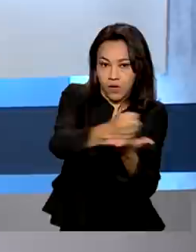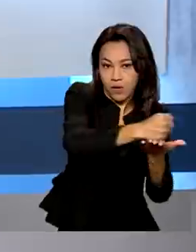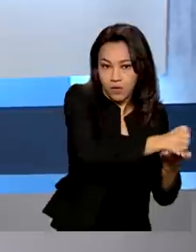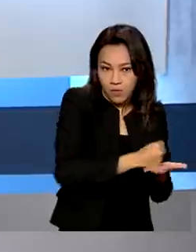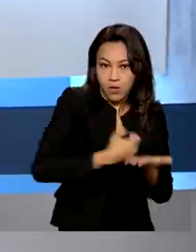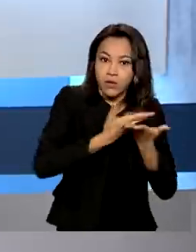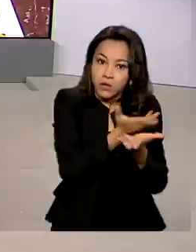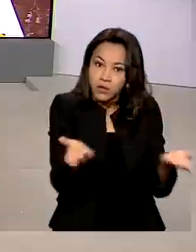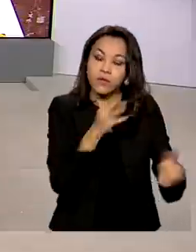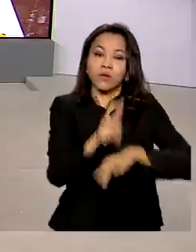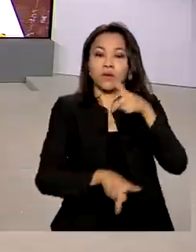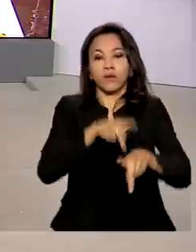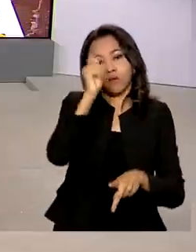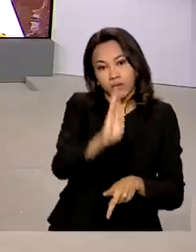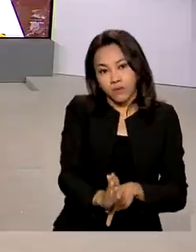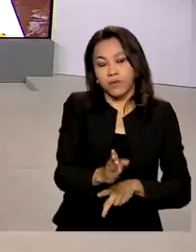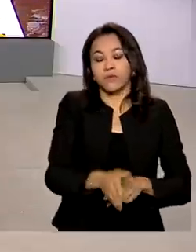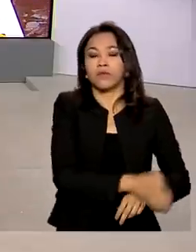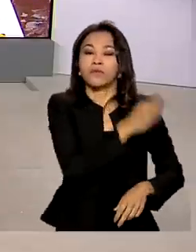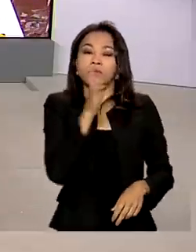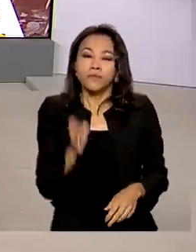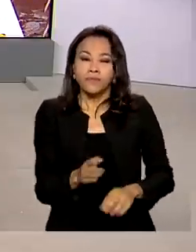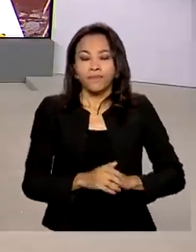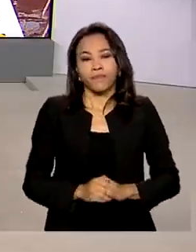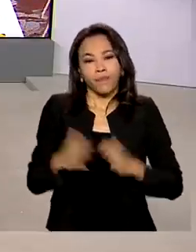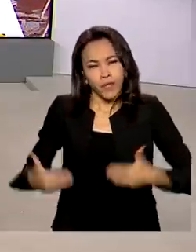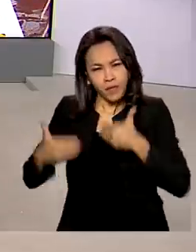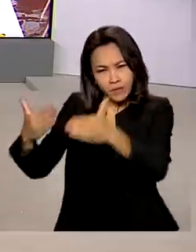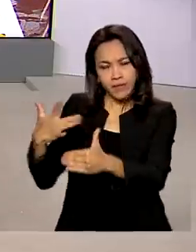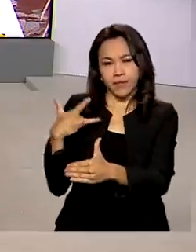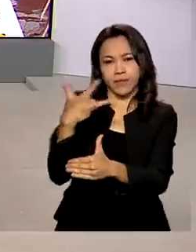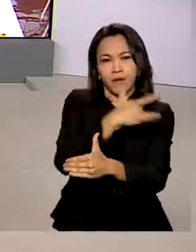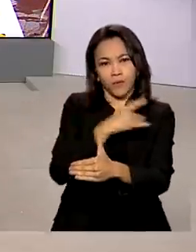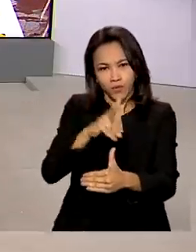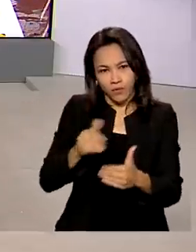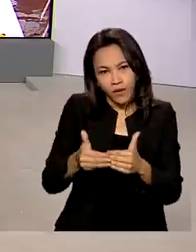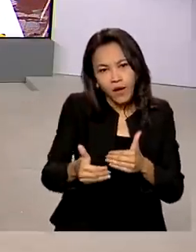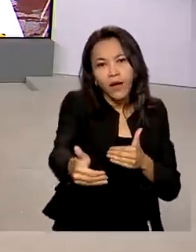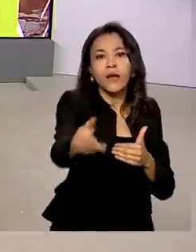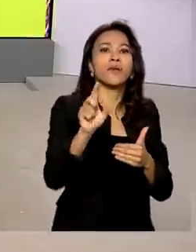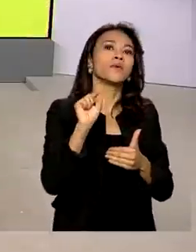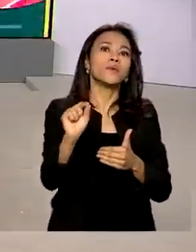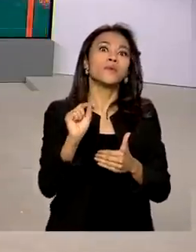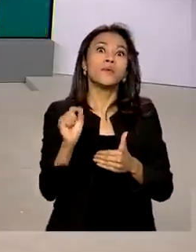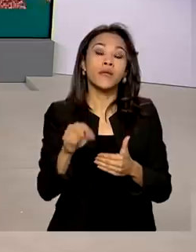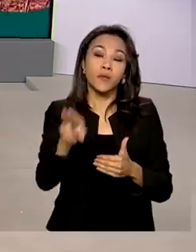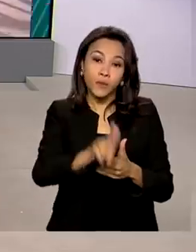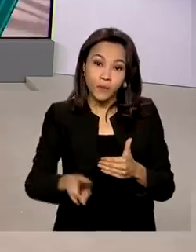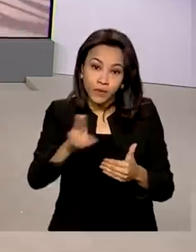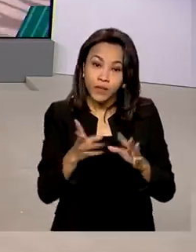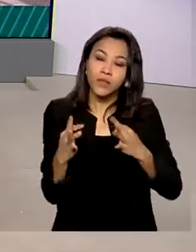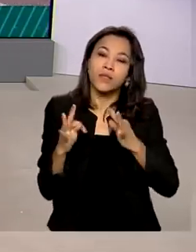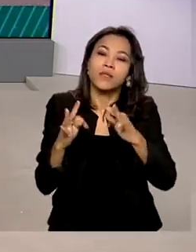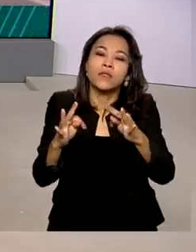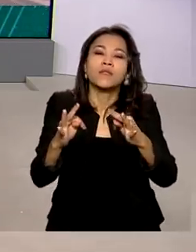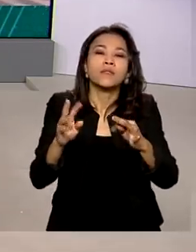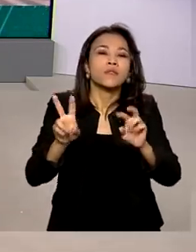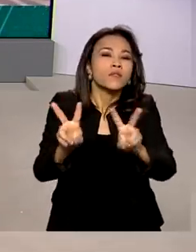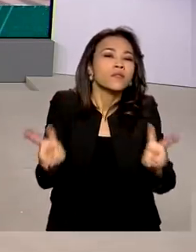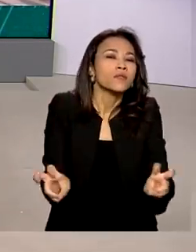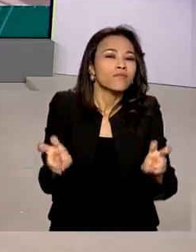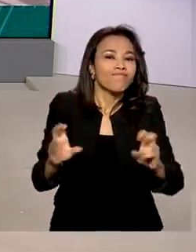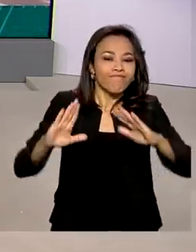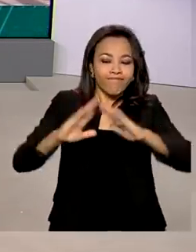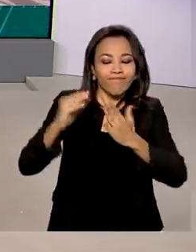população brasileira. E o Ministério da Saúde vai informatizar o processo de auditoria do Farmácia Popular.